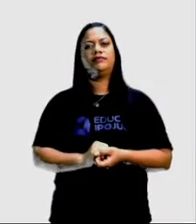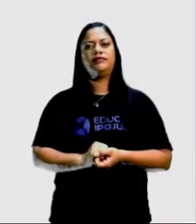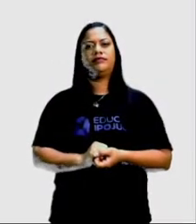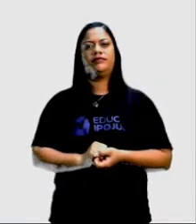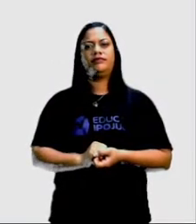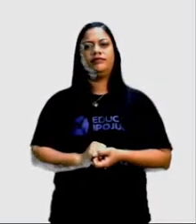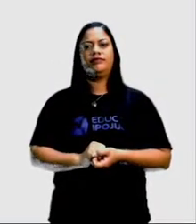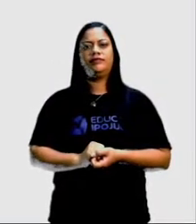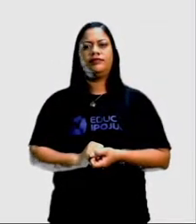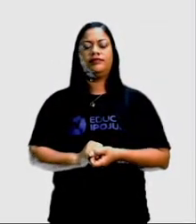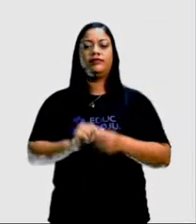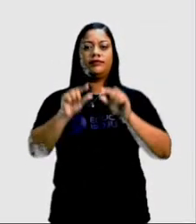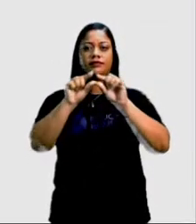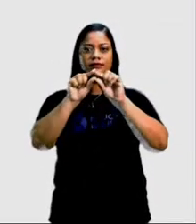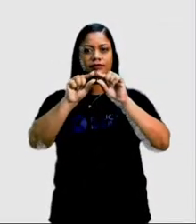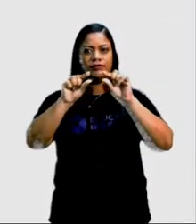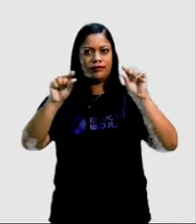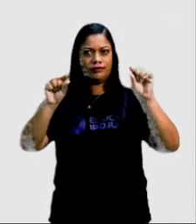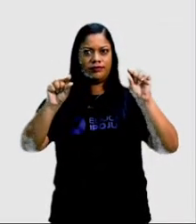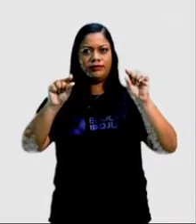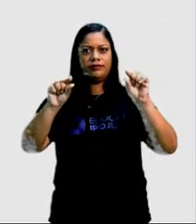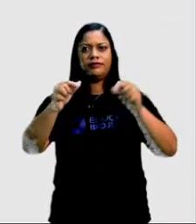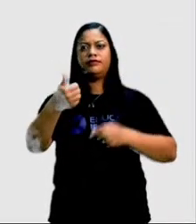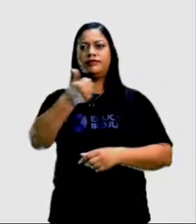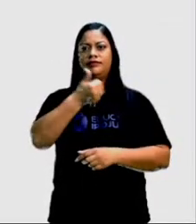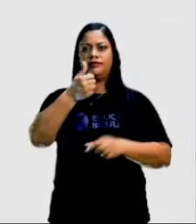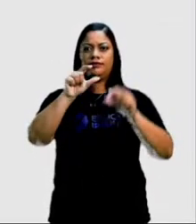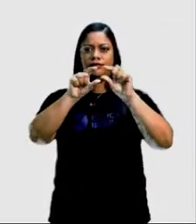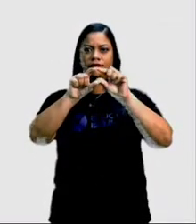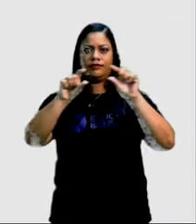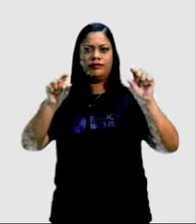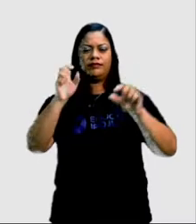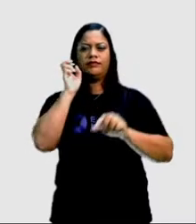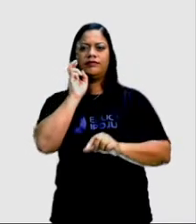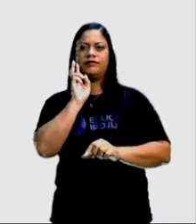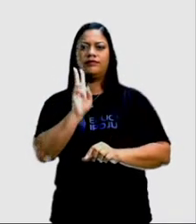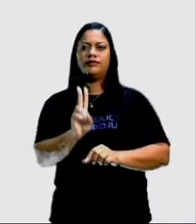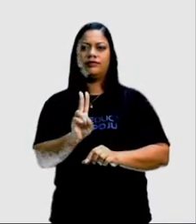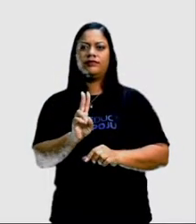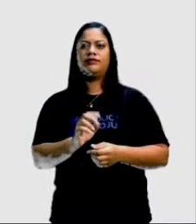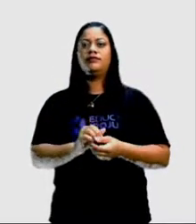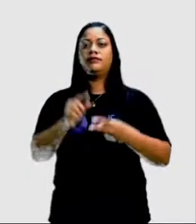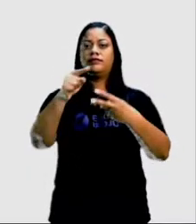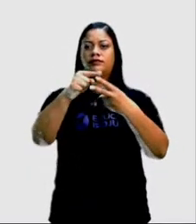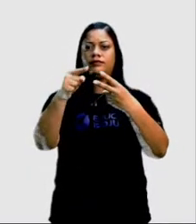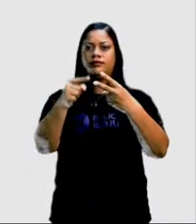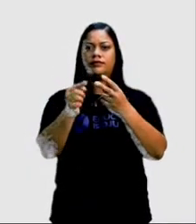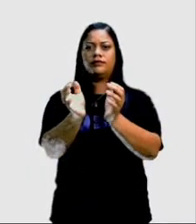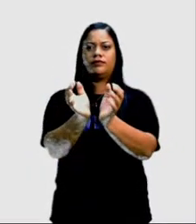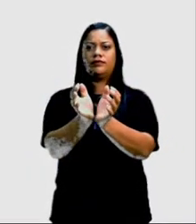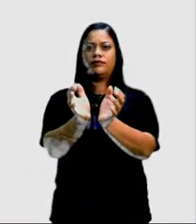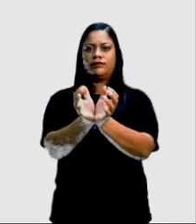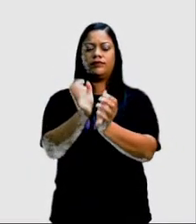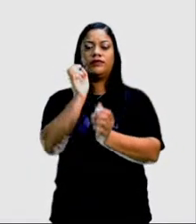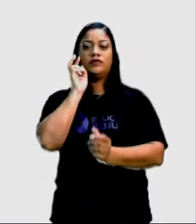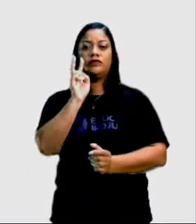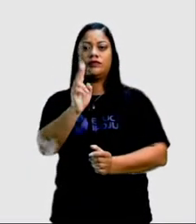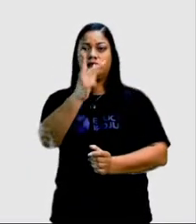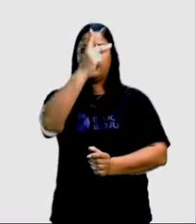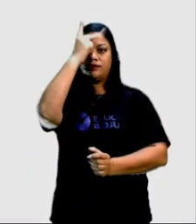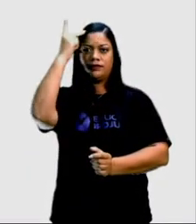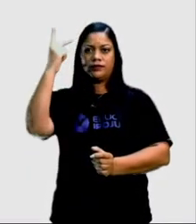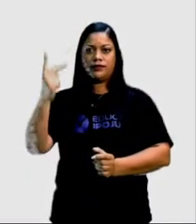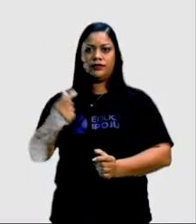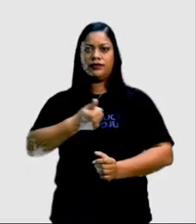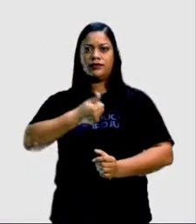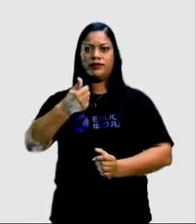tirinha, vamos assim chamar, na primeira ação aí, a gente vê dois grupos e vê uma pessoa que